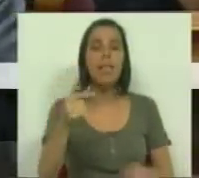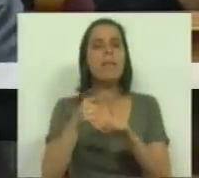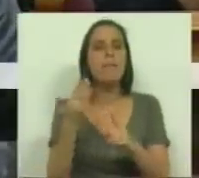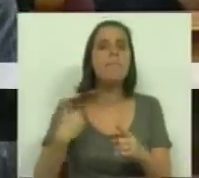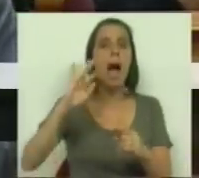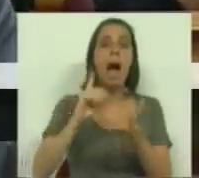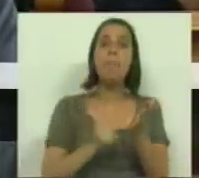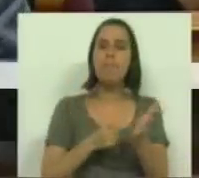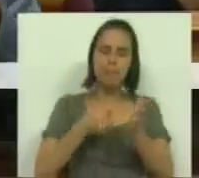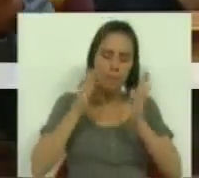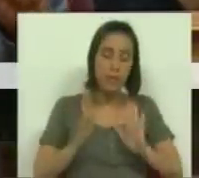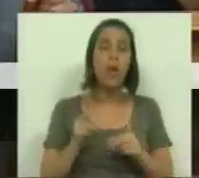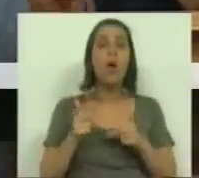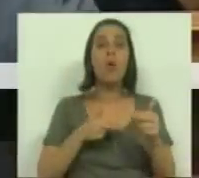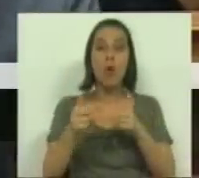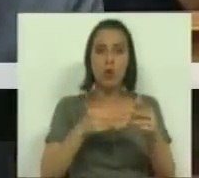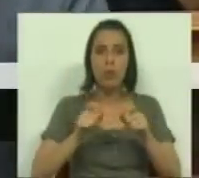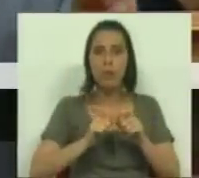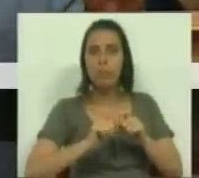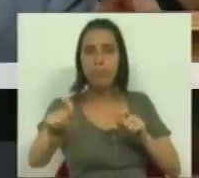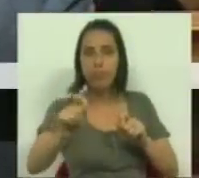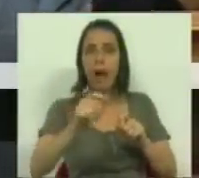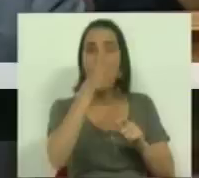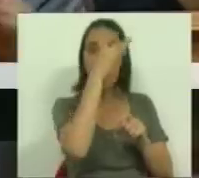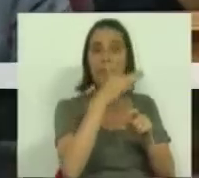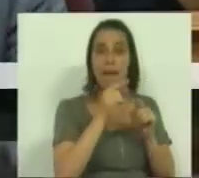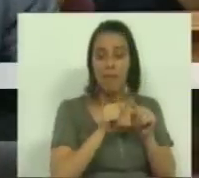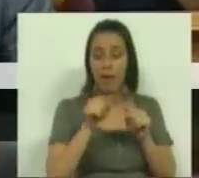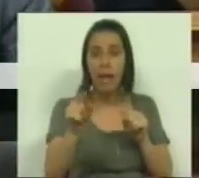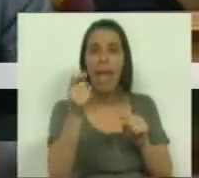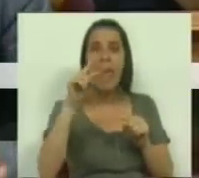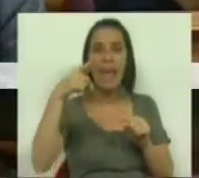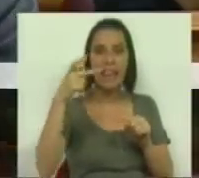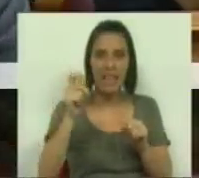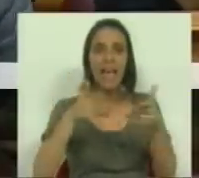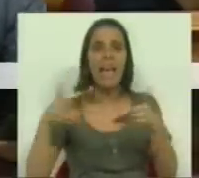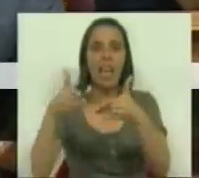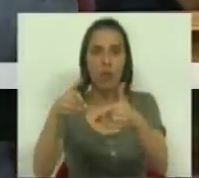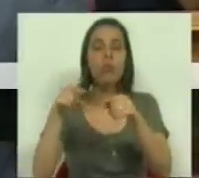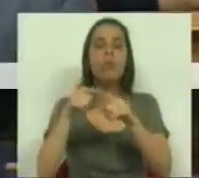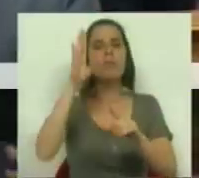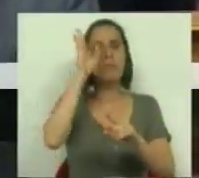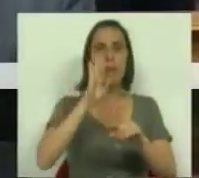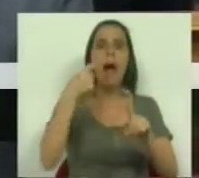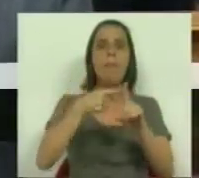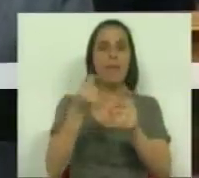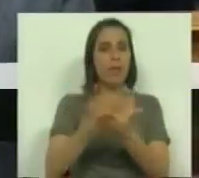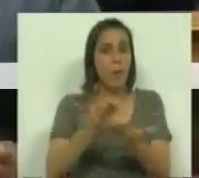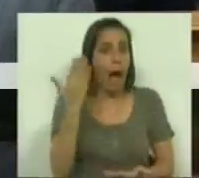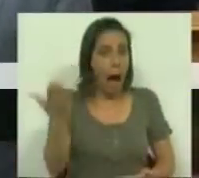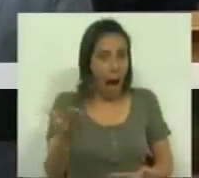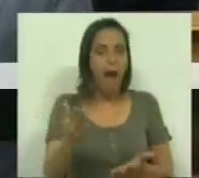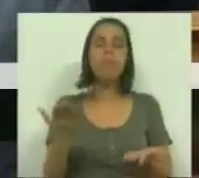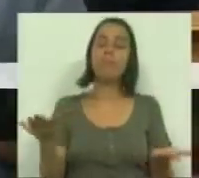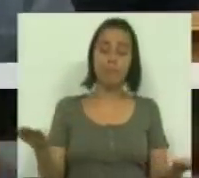ainda mais necessária a construção do lanço entre Penafiel e entre os rios. Nós sabemos que há benefícios económicos